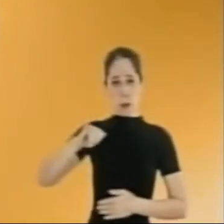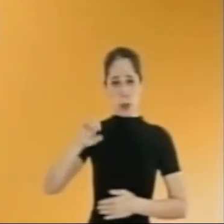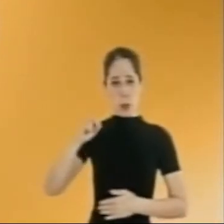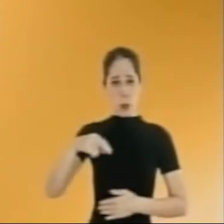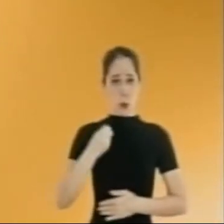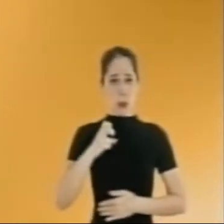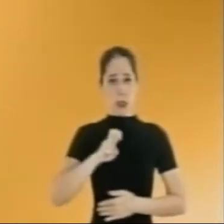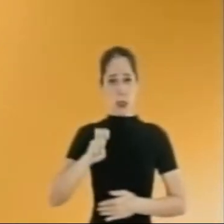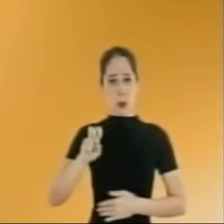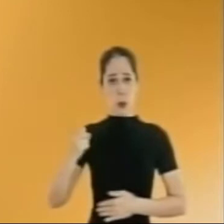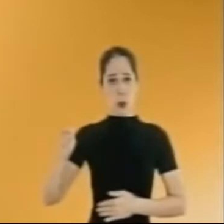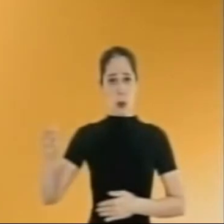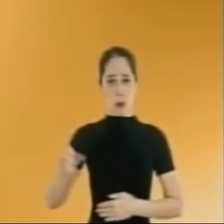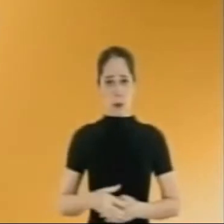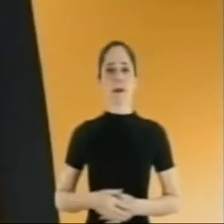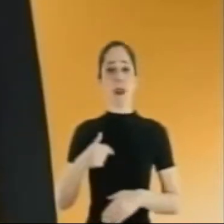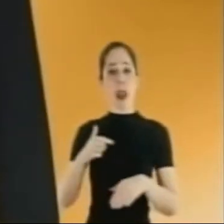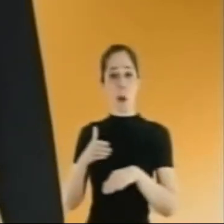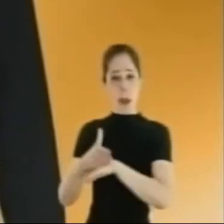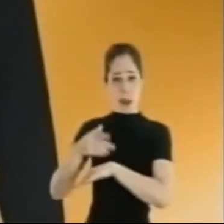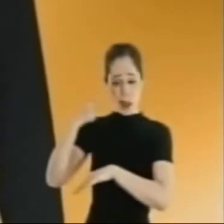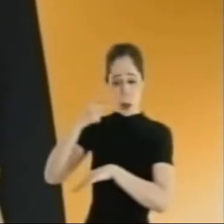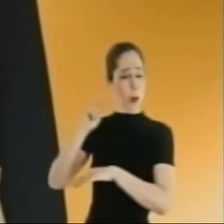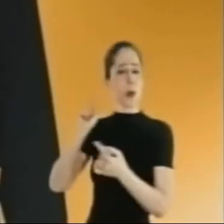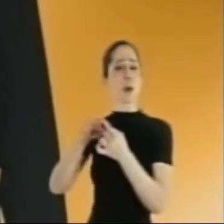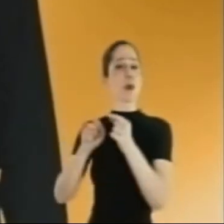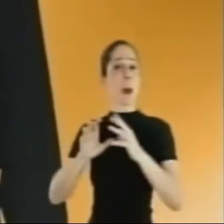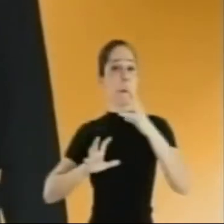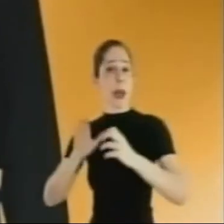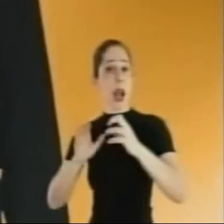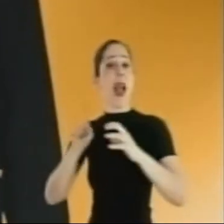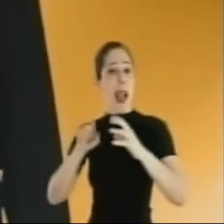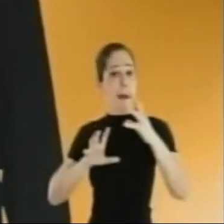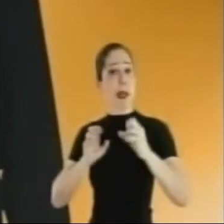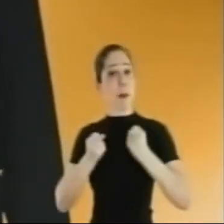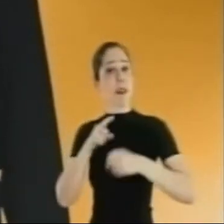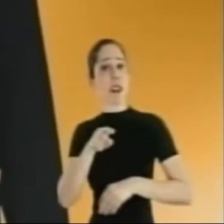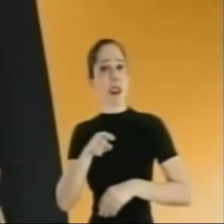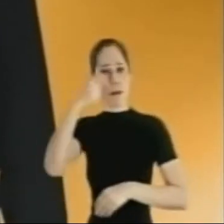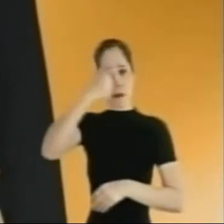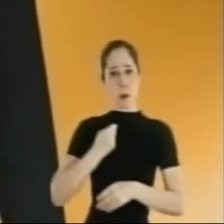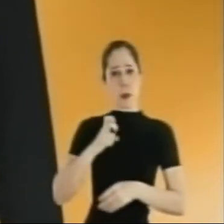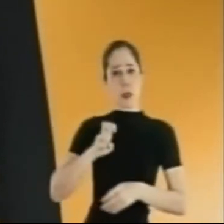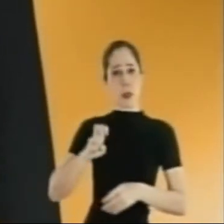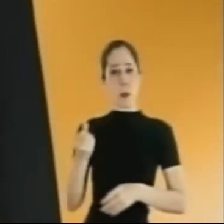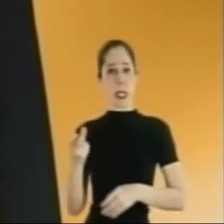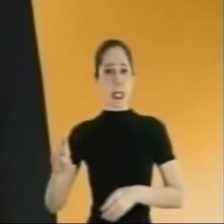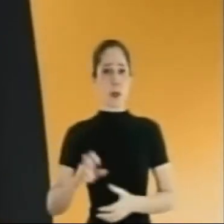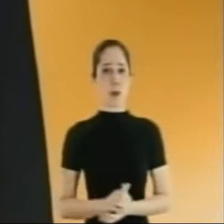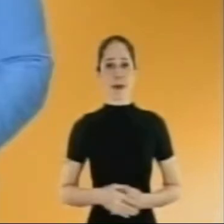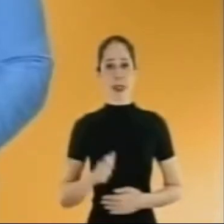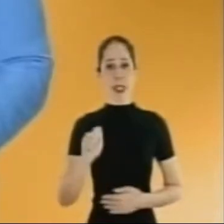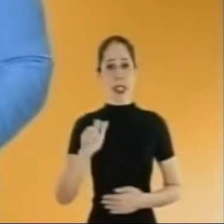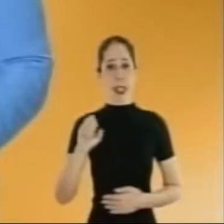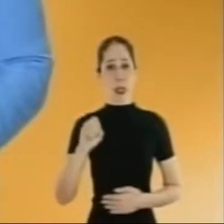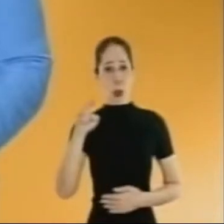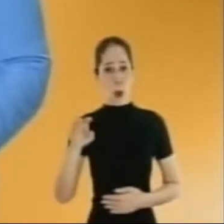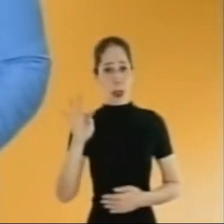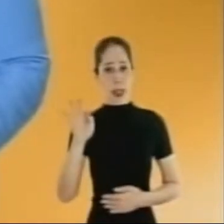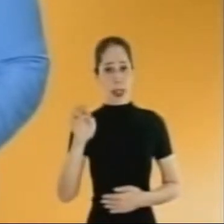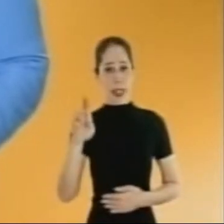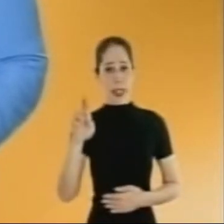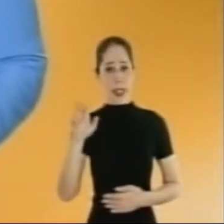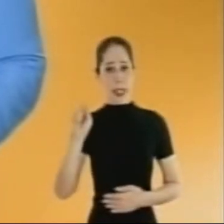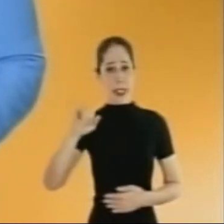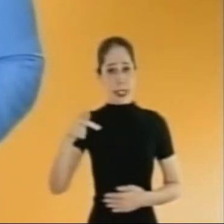Maicon Bandeira, 55,88. Entrei na política para brigar. Brigar por você, Silvana Machado, 55,65. Alô,